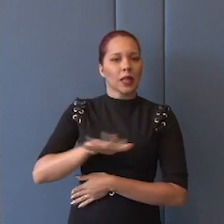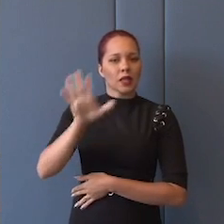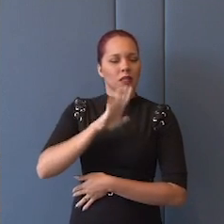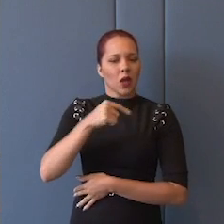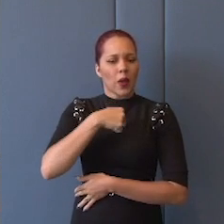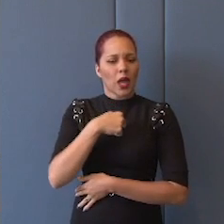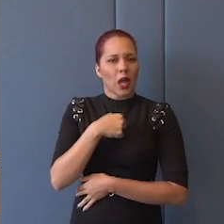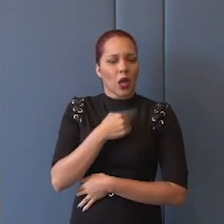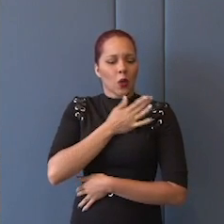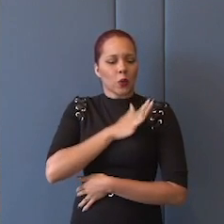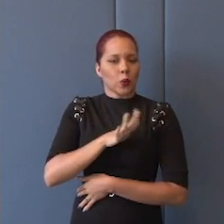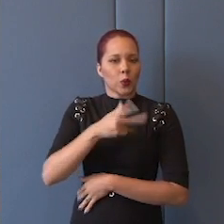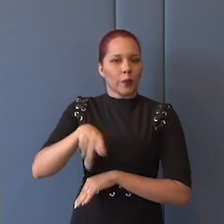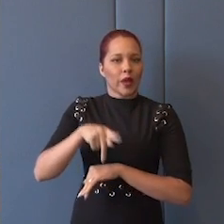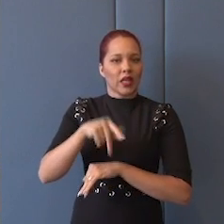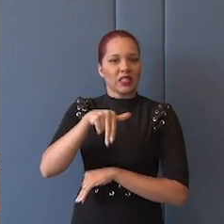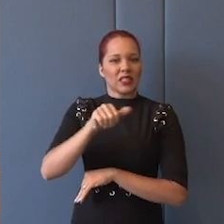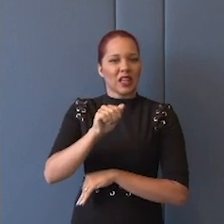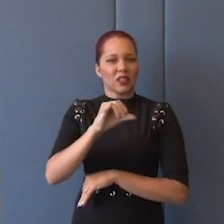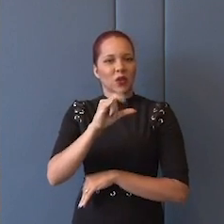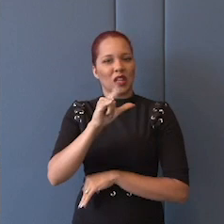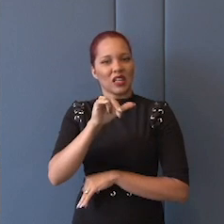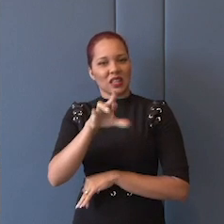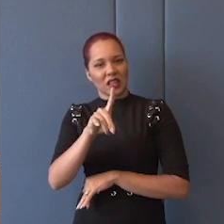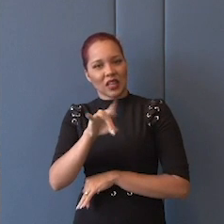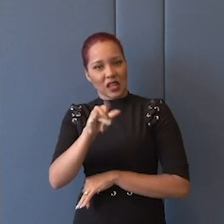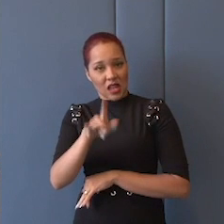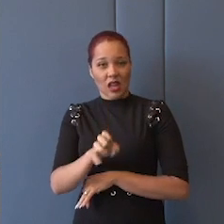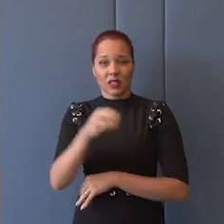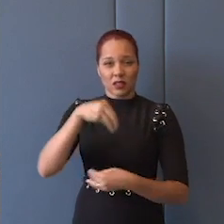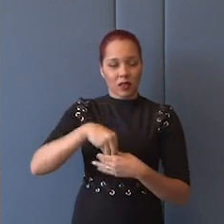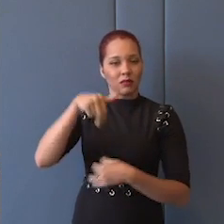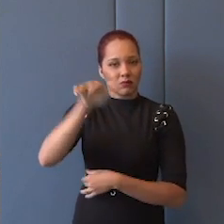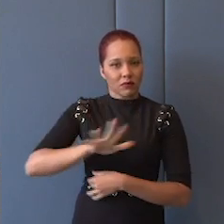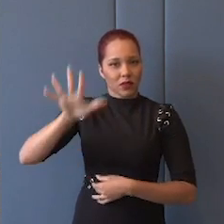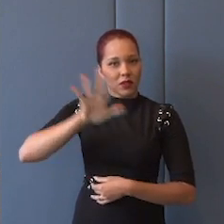conflito e tensão dentro das nações. bem.